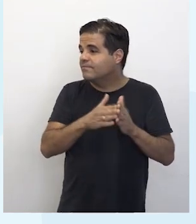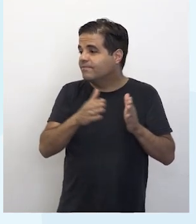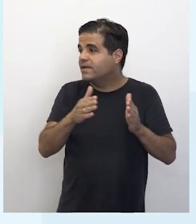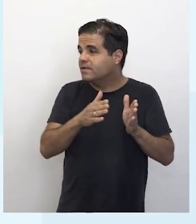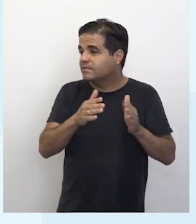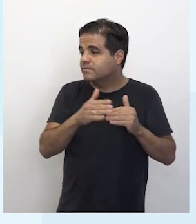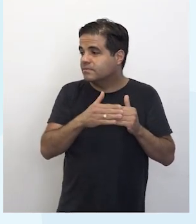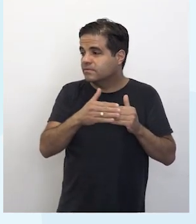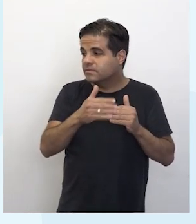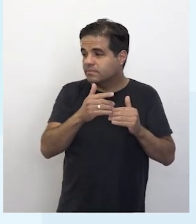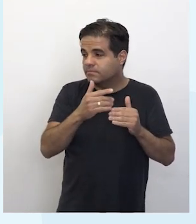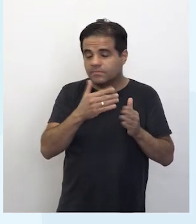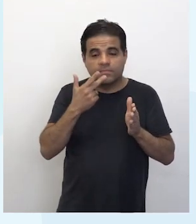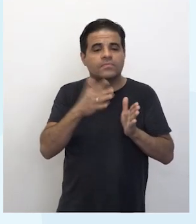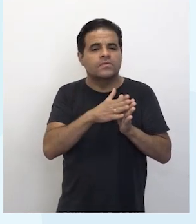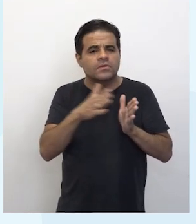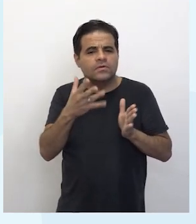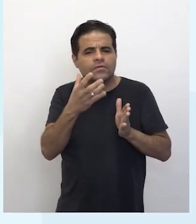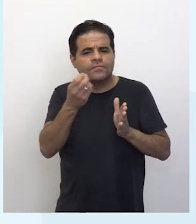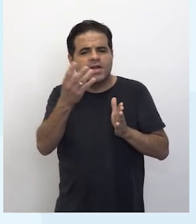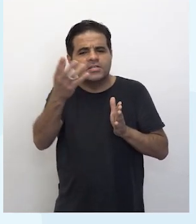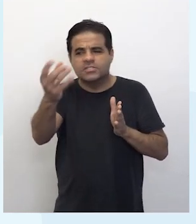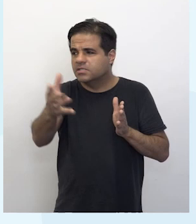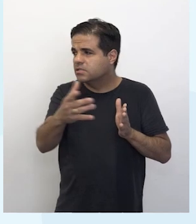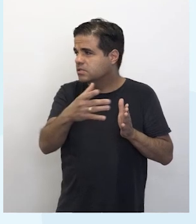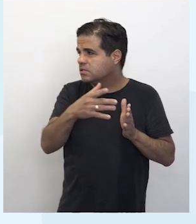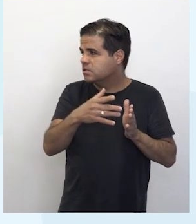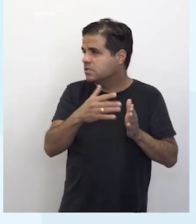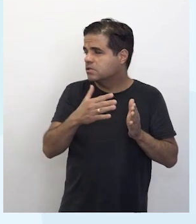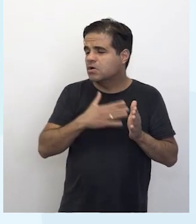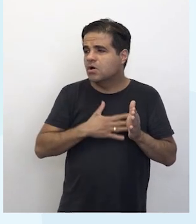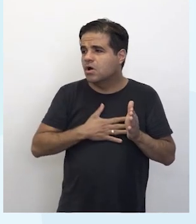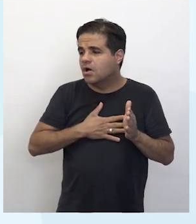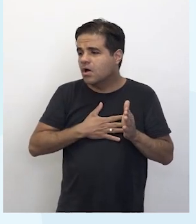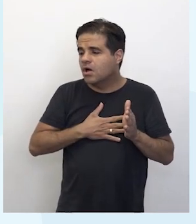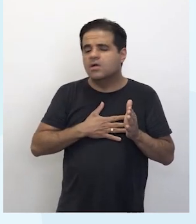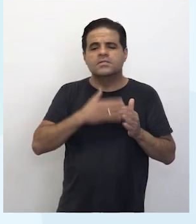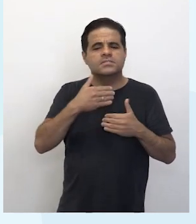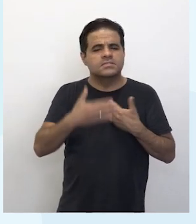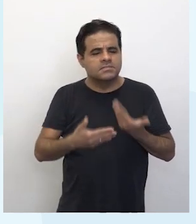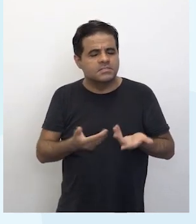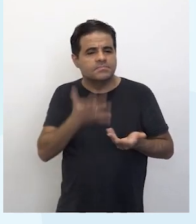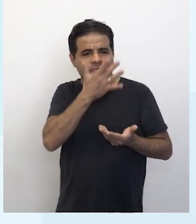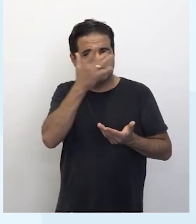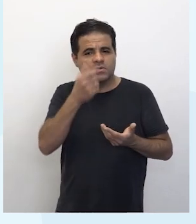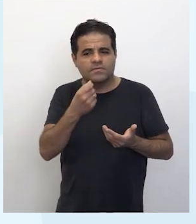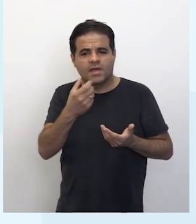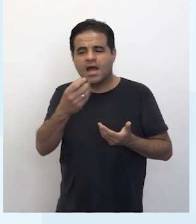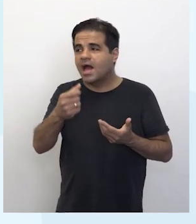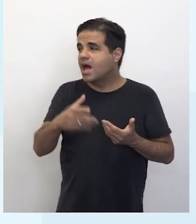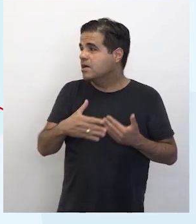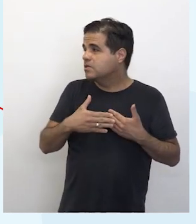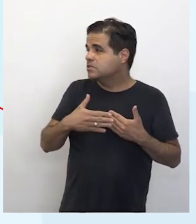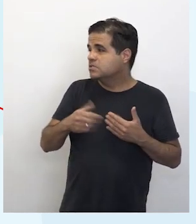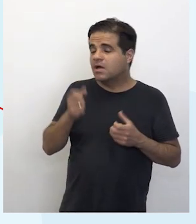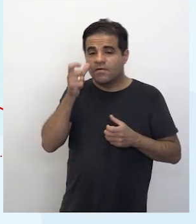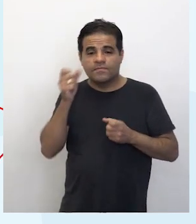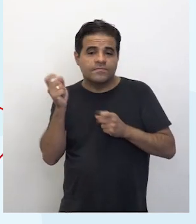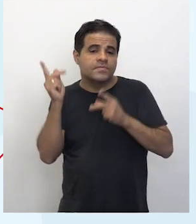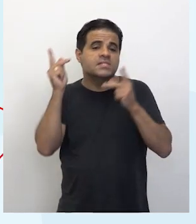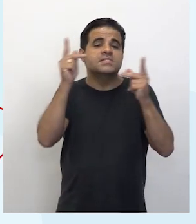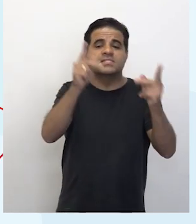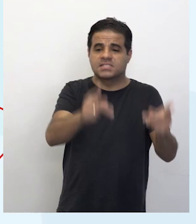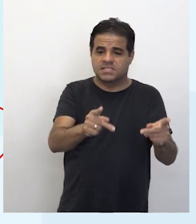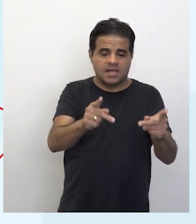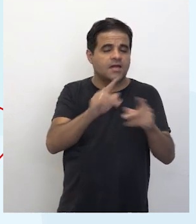Mas o viajante, que todo mundo gosta de viajar, é aquele que viaja apenas para visitar